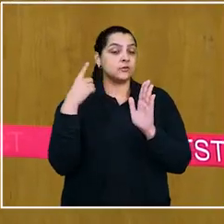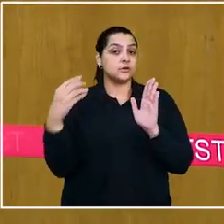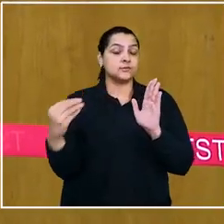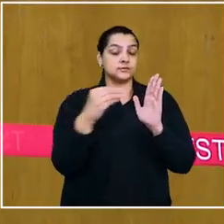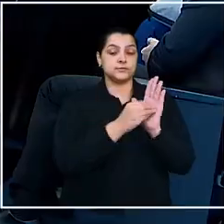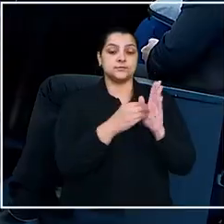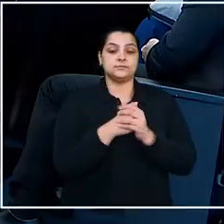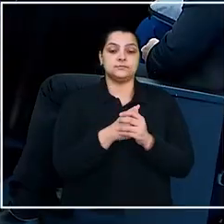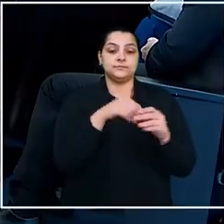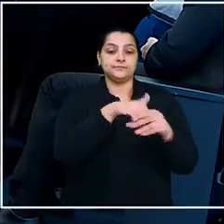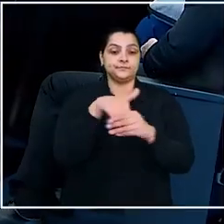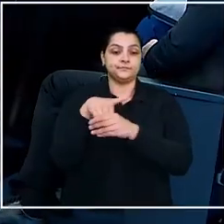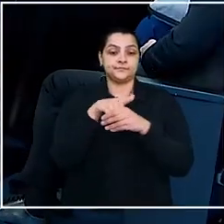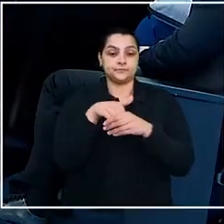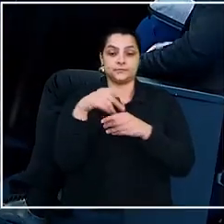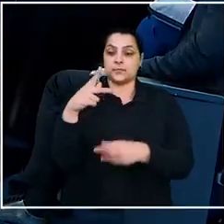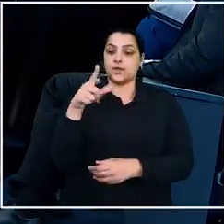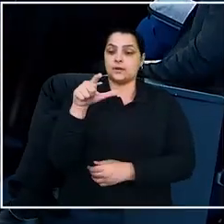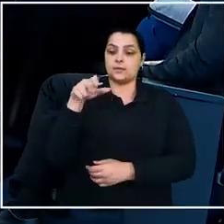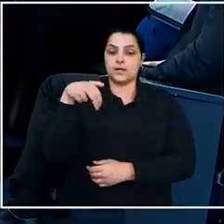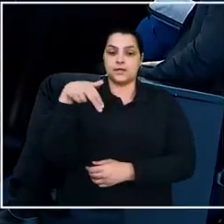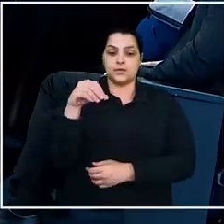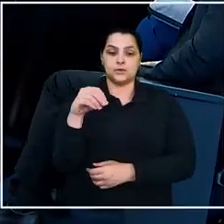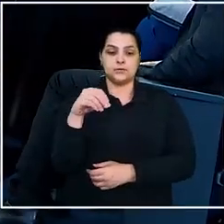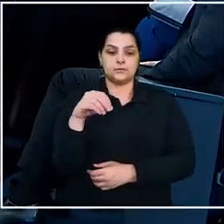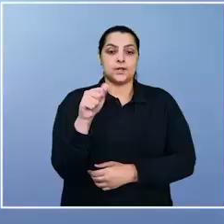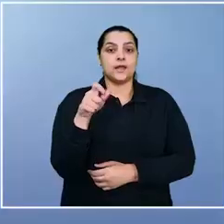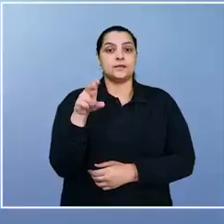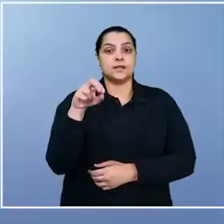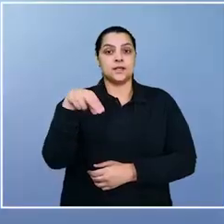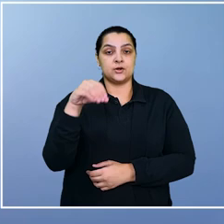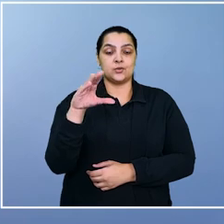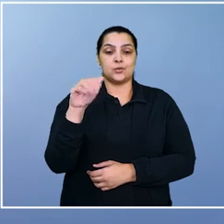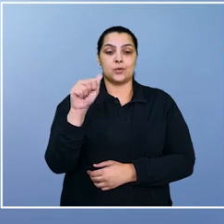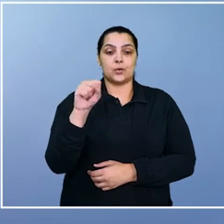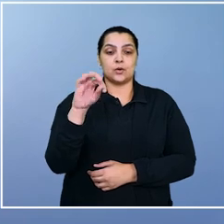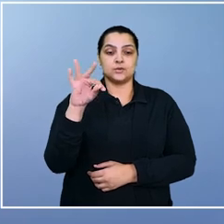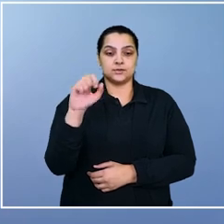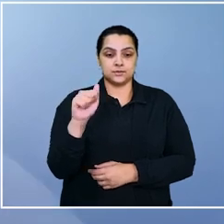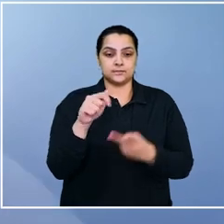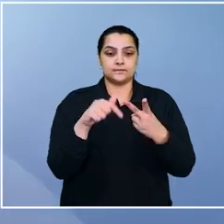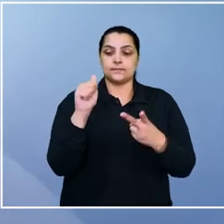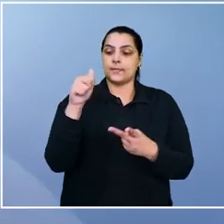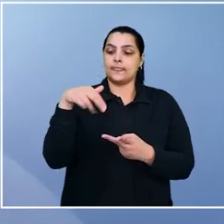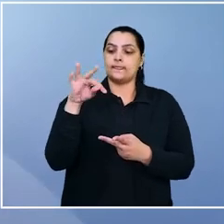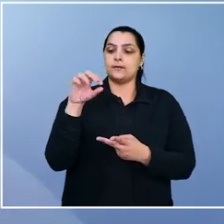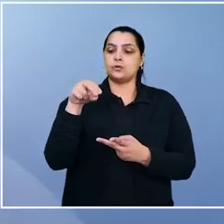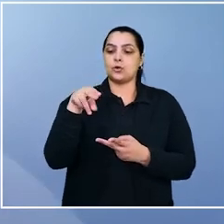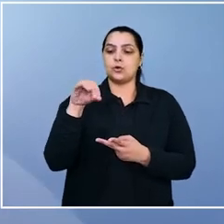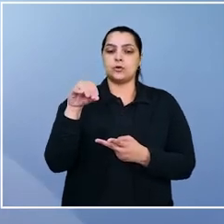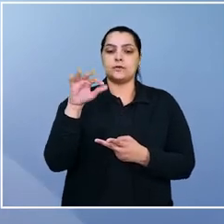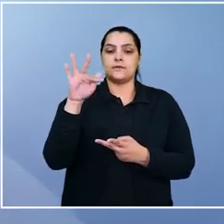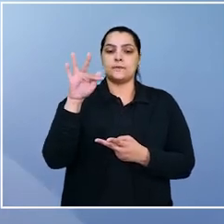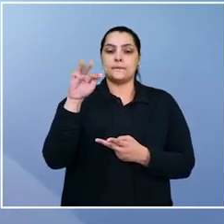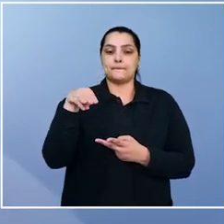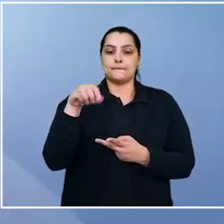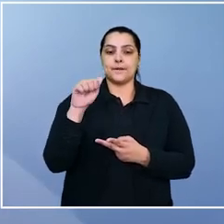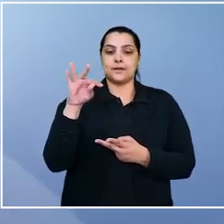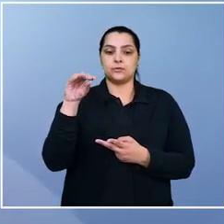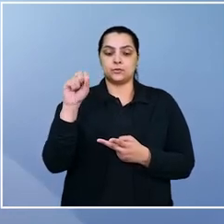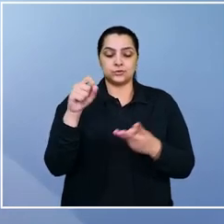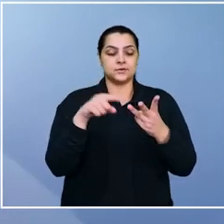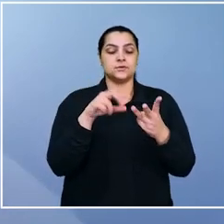advocacia. Em votação no Tribunal Pleno foram indicados Adriano Costa Avelino, Antônio Fabrício de Matos